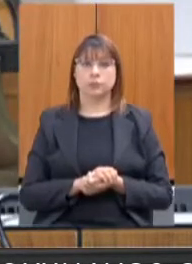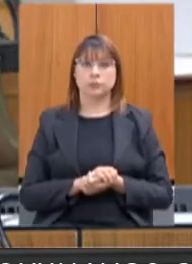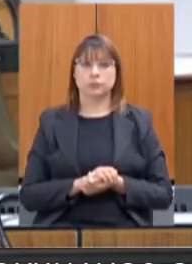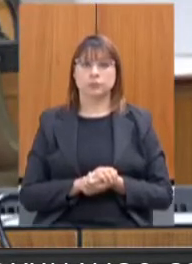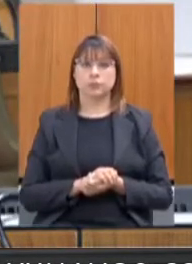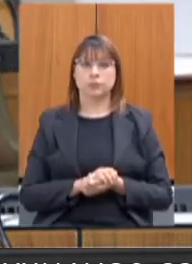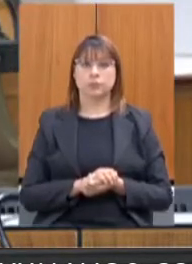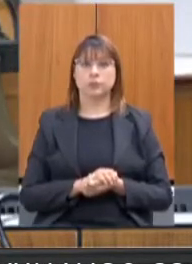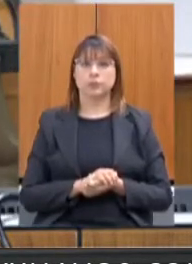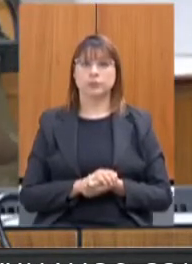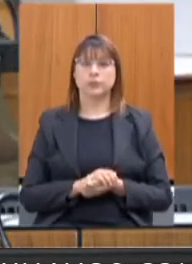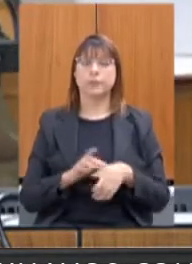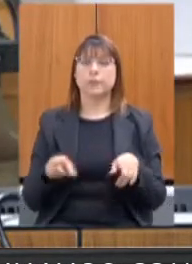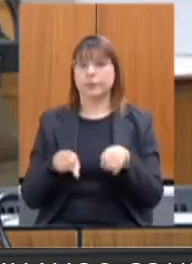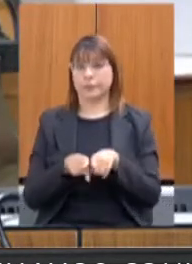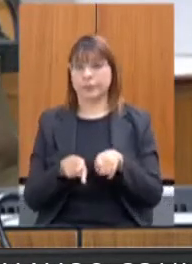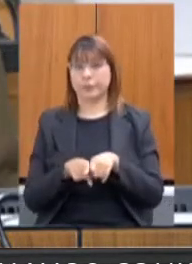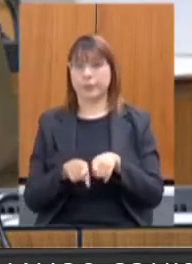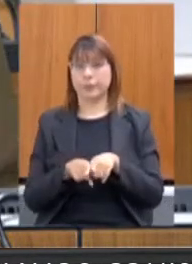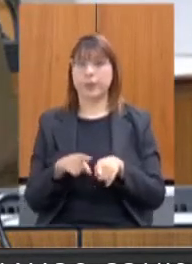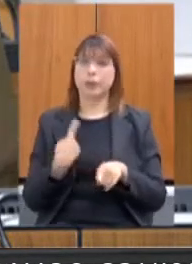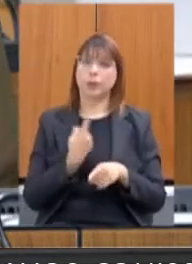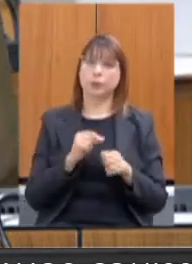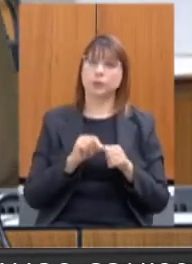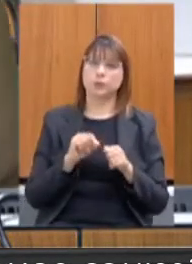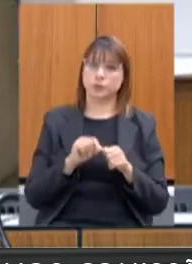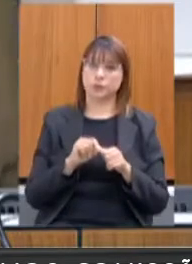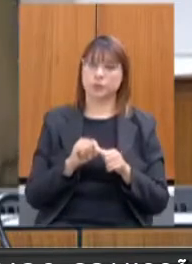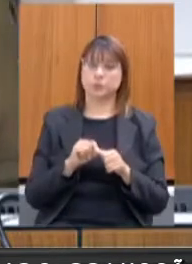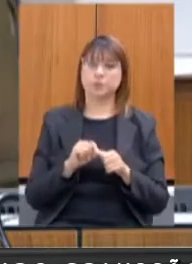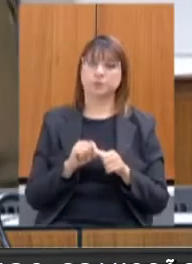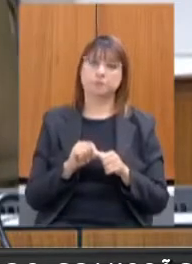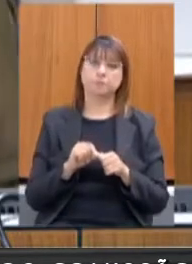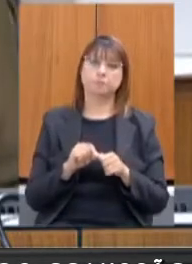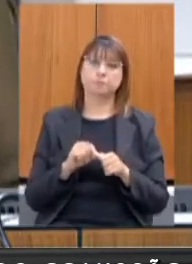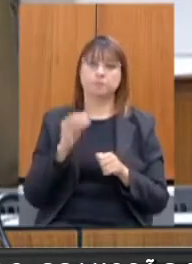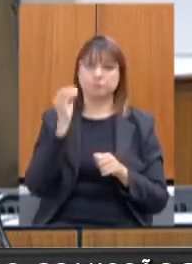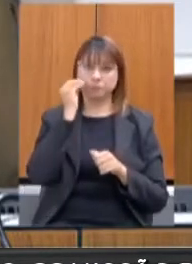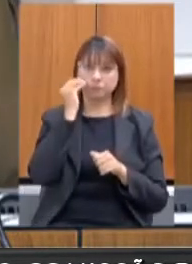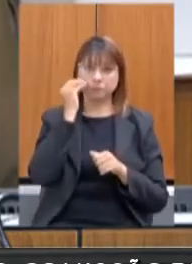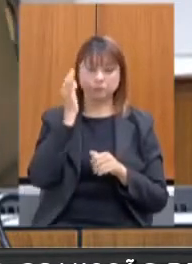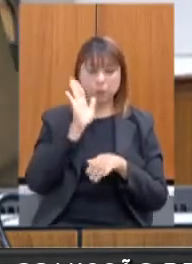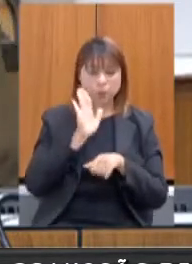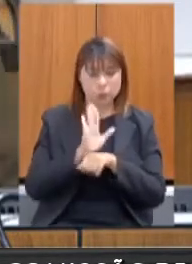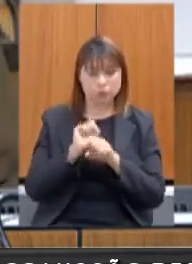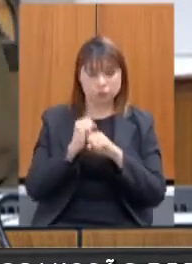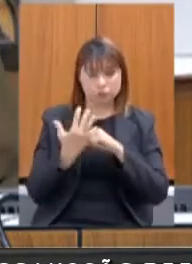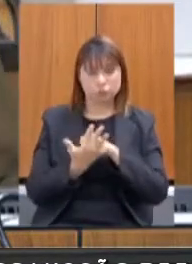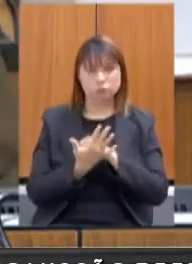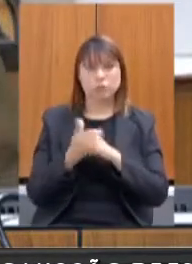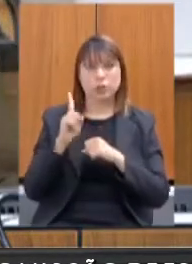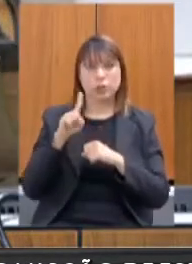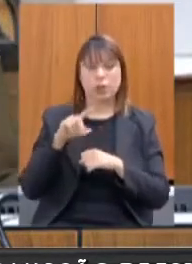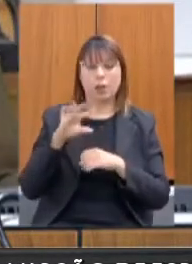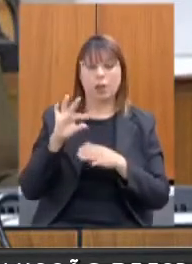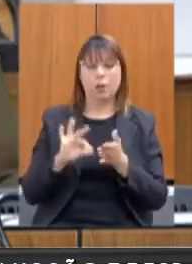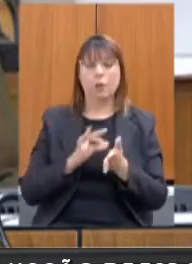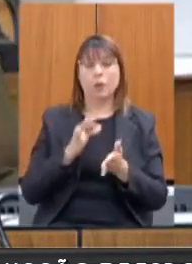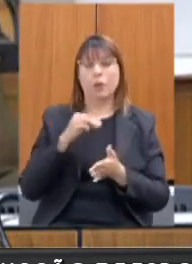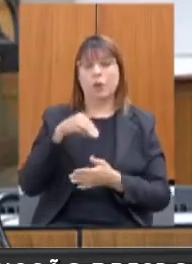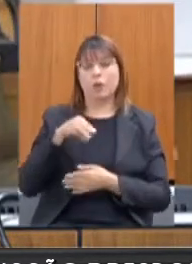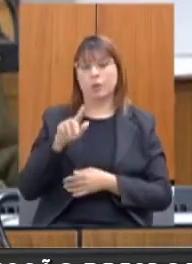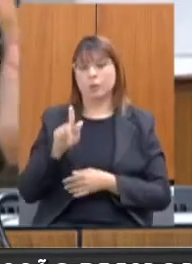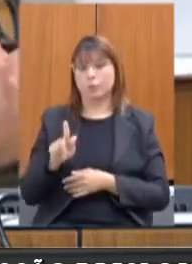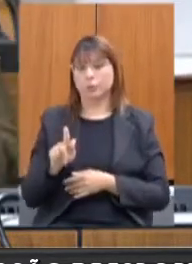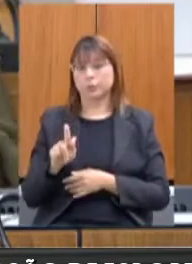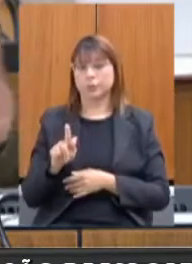Uma outra questão também que nós desenvolvemos aqui para ajudar na pandemia foi o contrato MG, que ele é